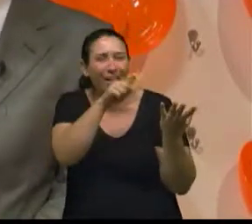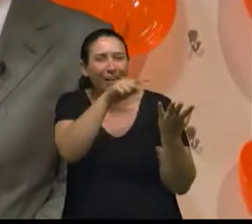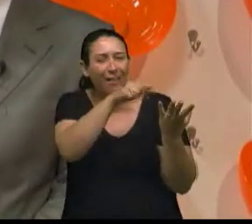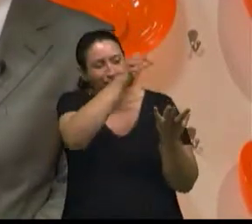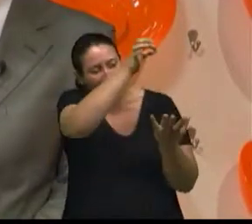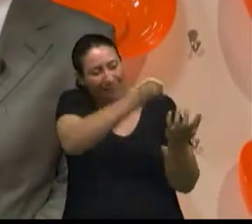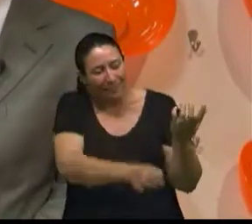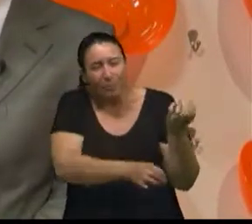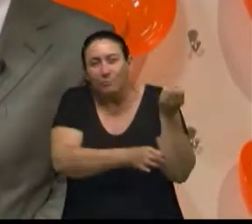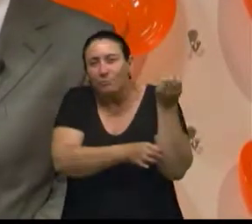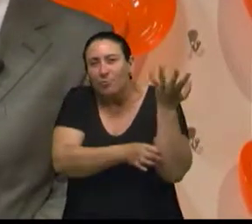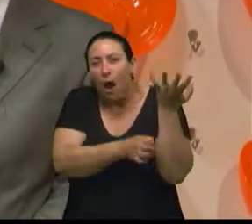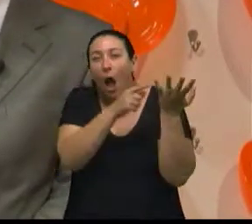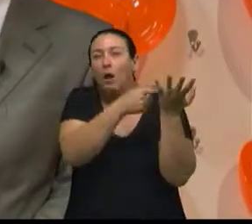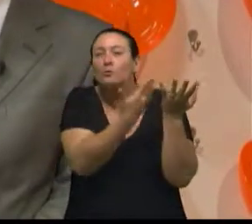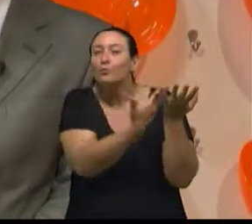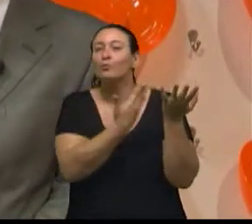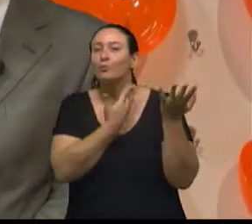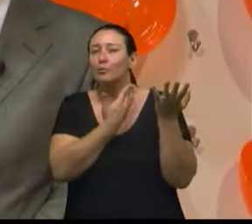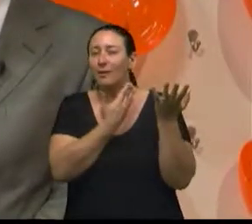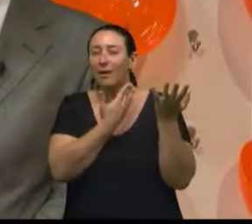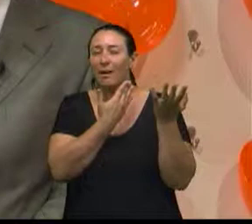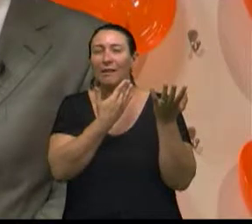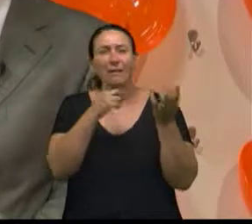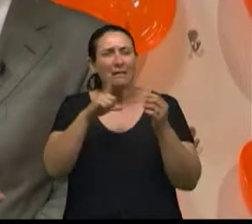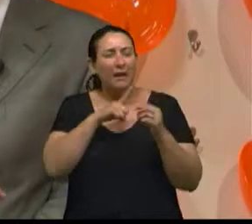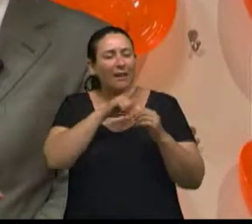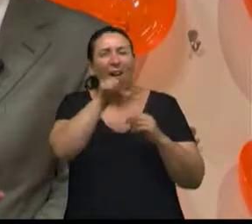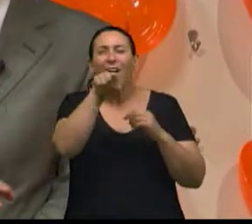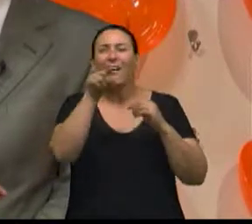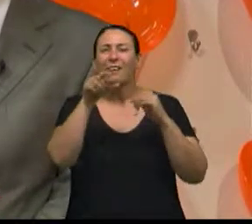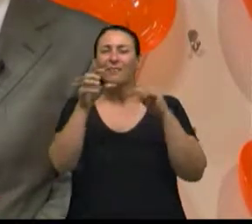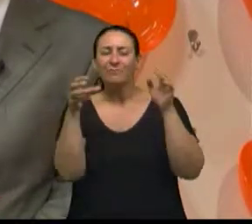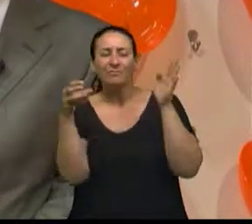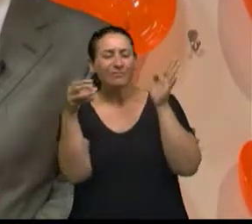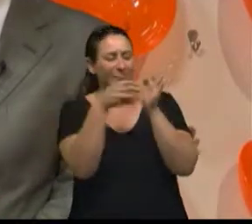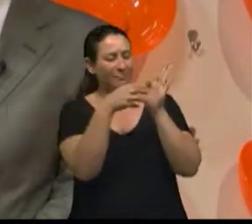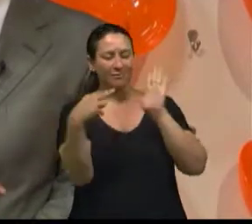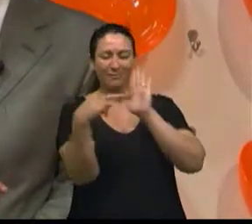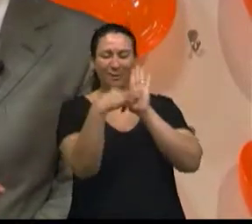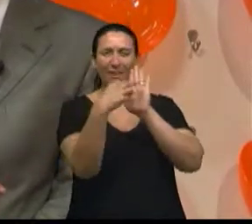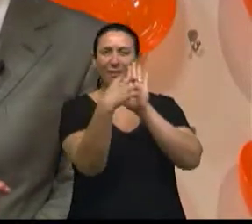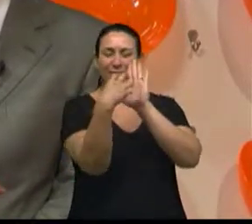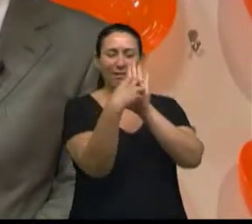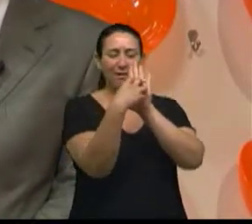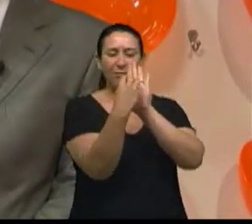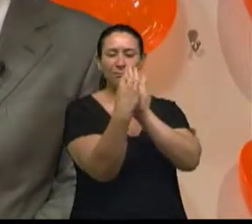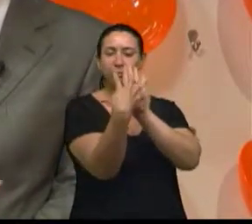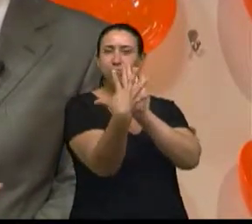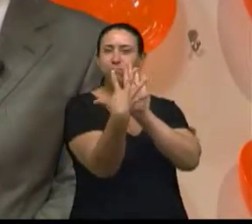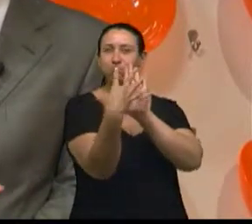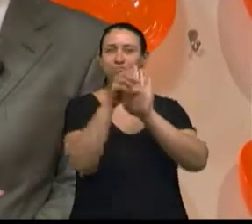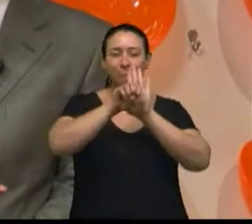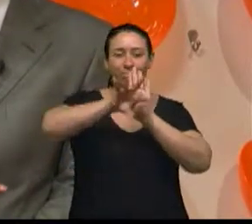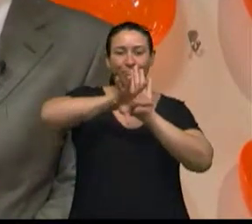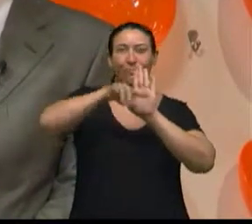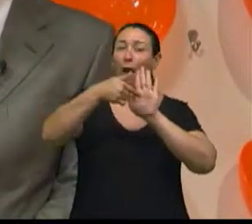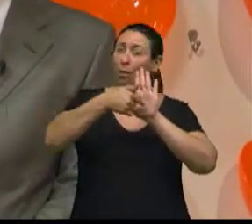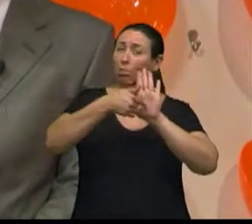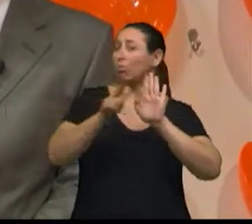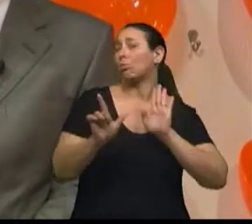a gente chama, às vezes. Hoje tem umas luzinhas que se colocam na tomada, que ela dá uma iluminação bem tranquila e bem